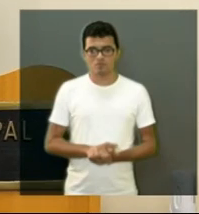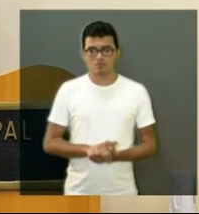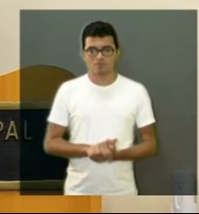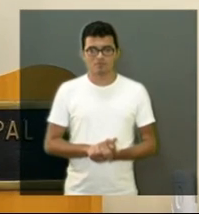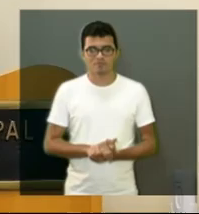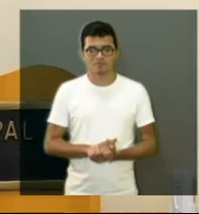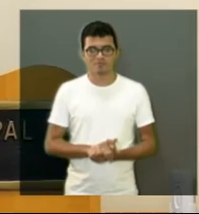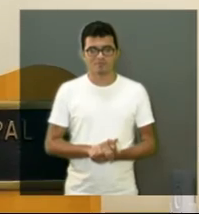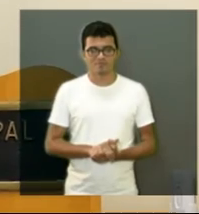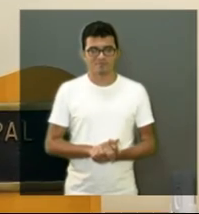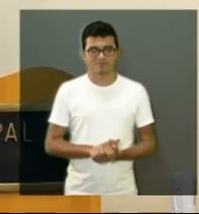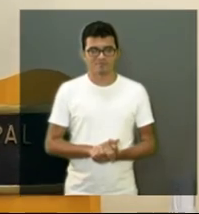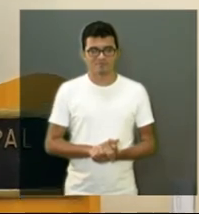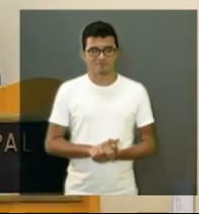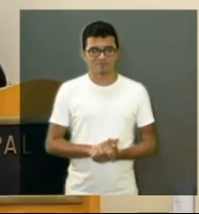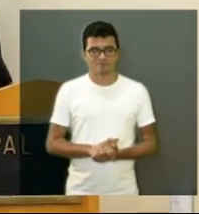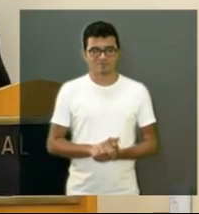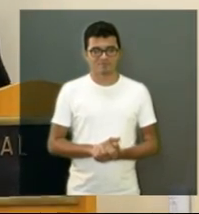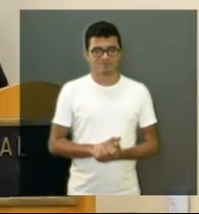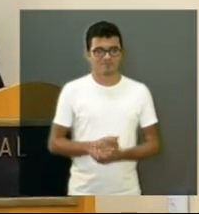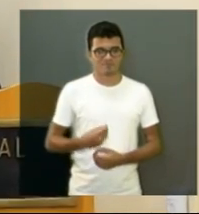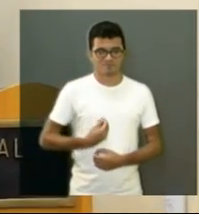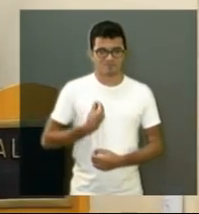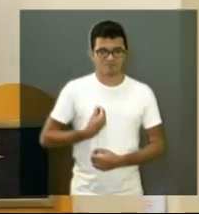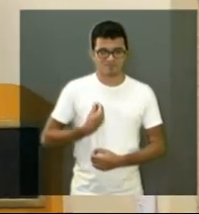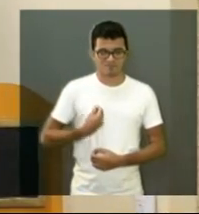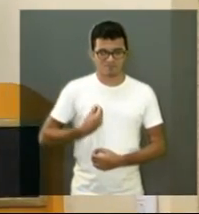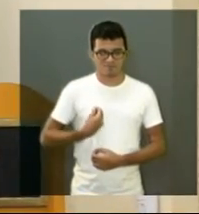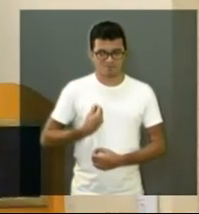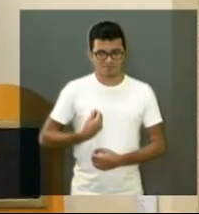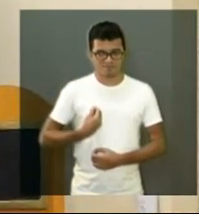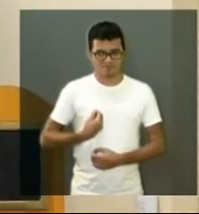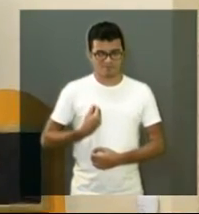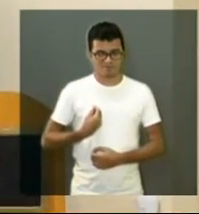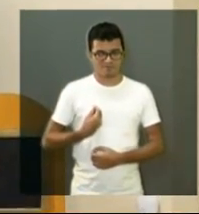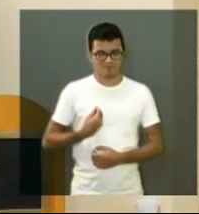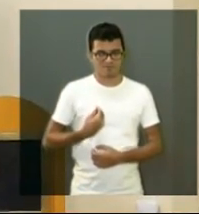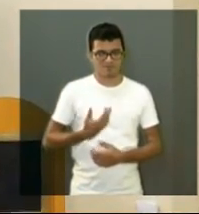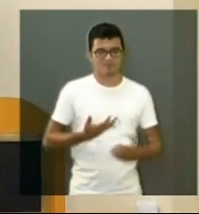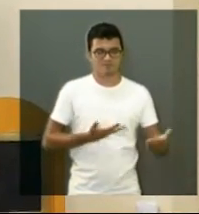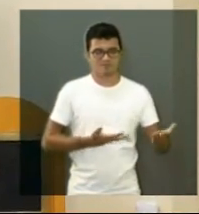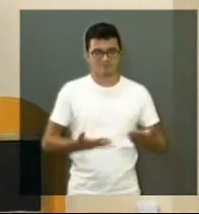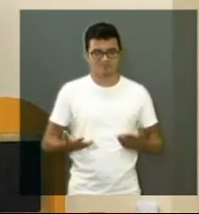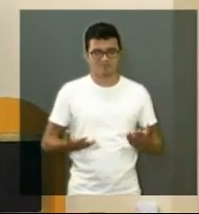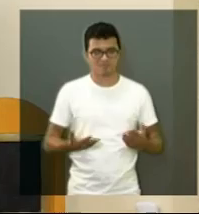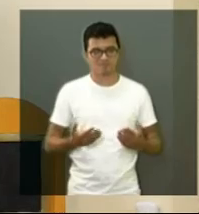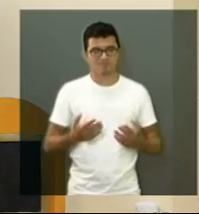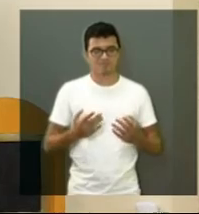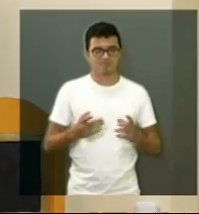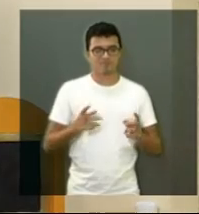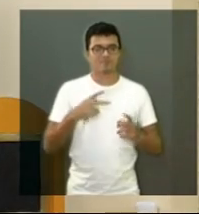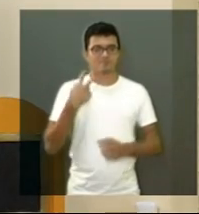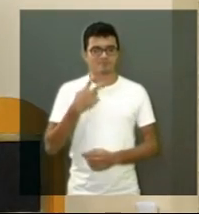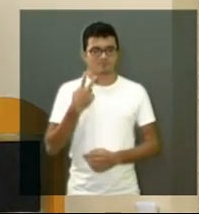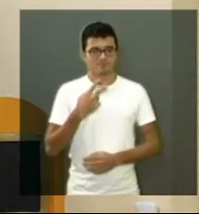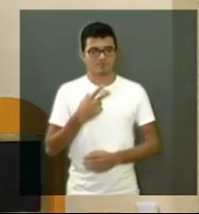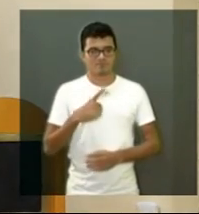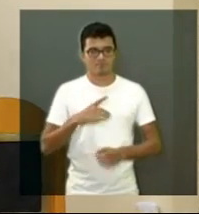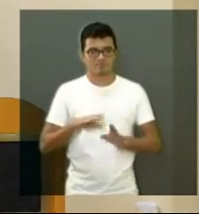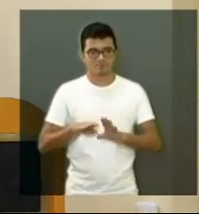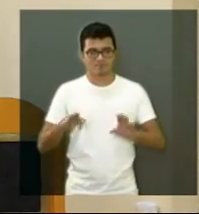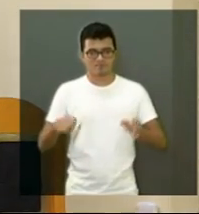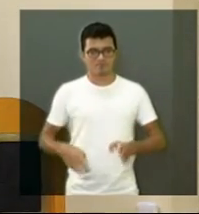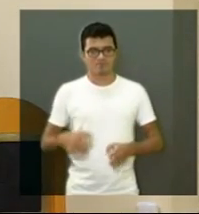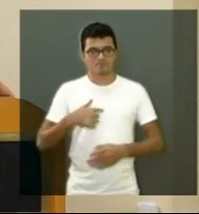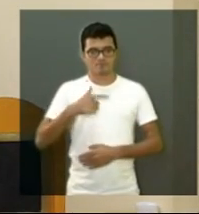Boa noite aos presentes, aos ouvintes, aos colegas vereadores, nossa mesa. Quero mais